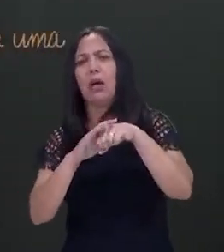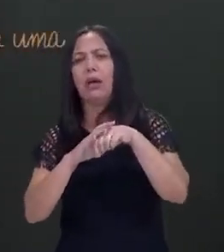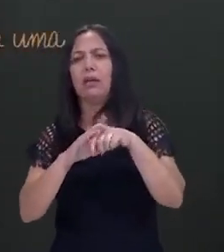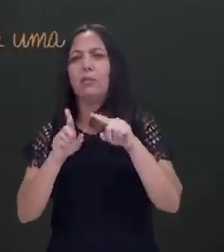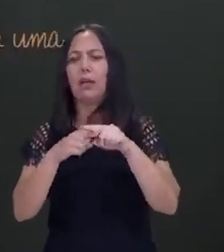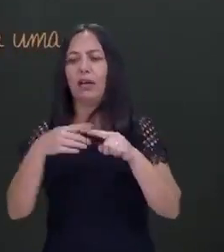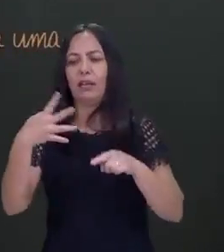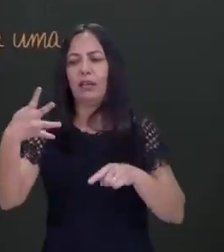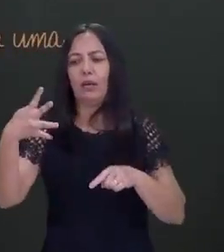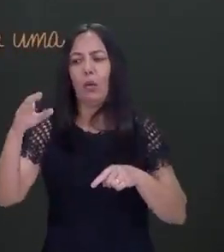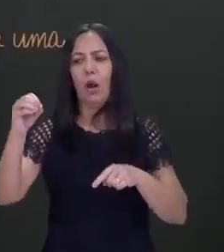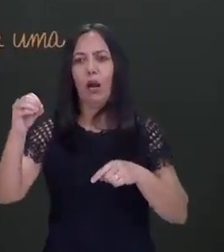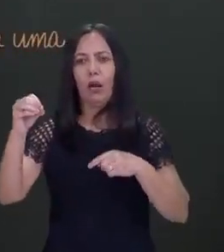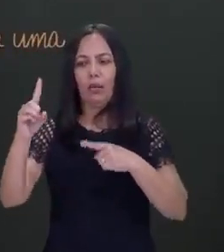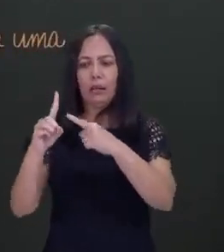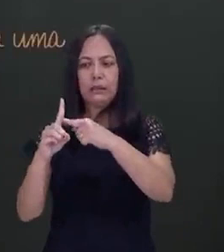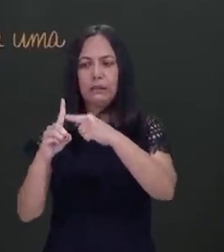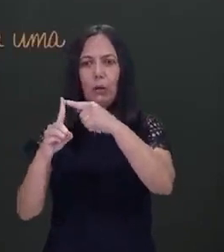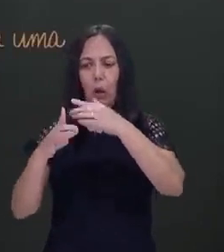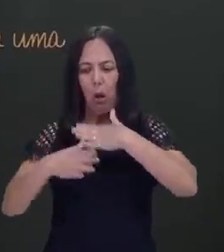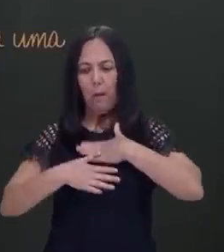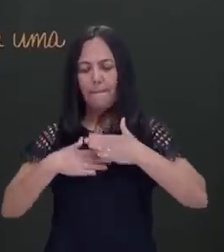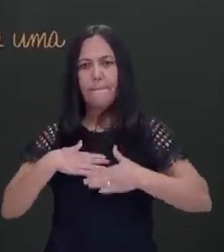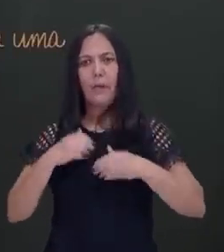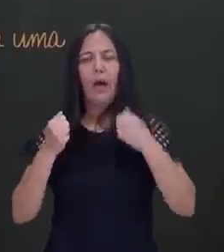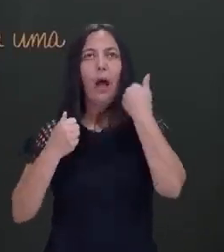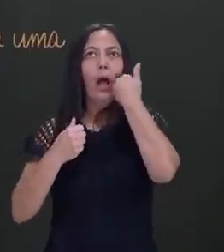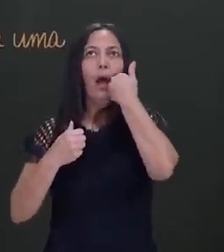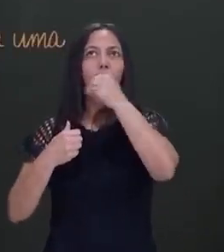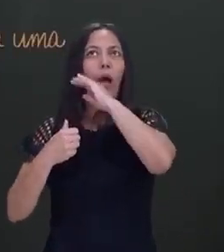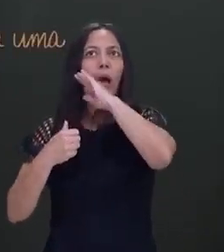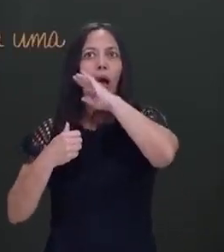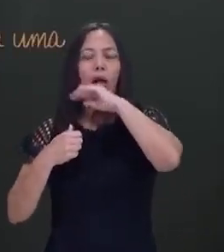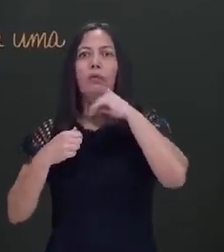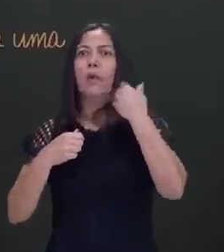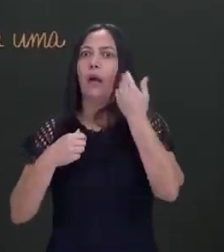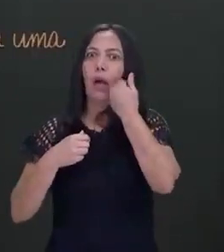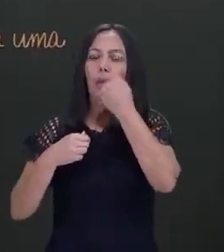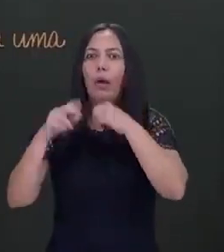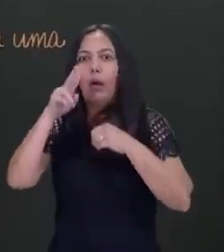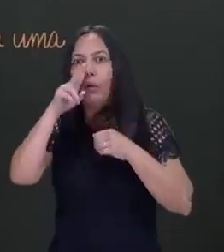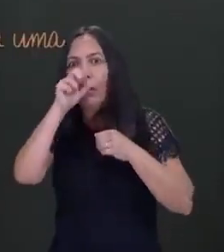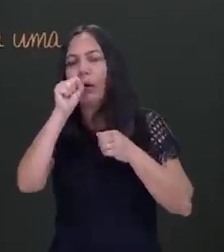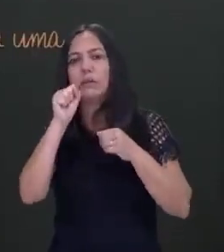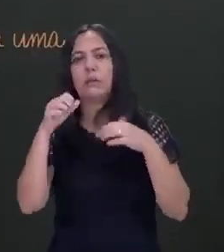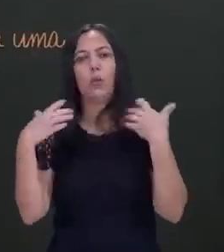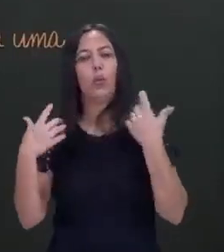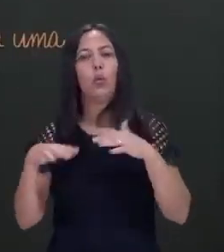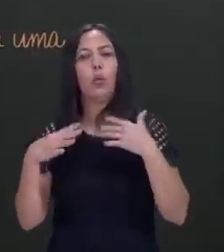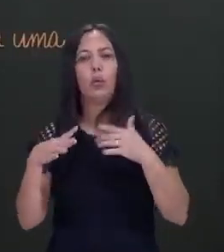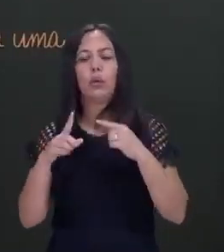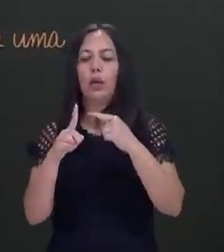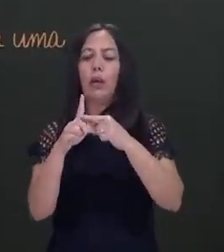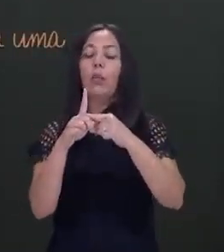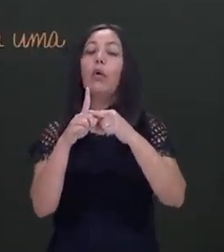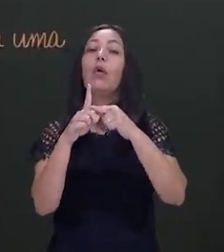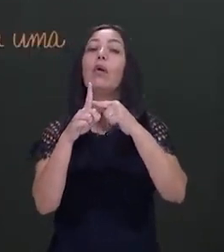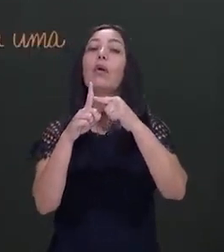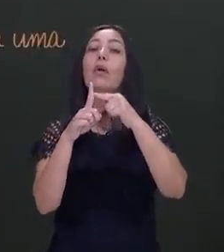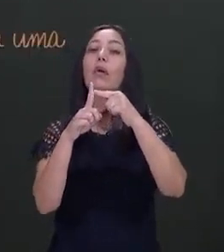a ponto de ter uma convulsão febril. Pode começar a delirar. Então, veja, a gente está falando de grau de agitação.